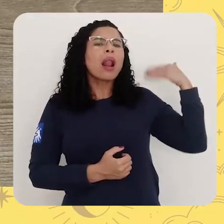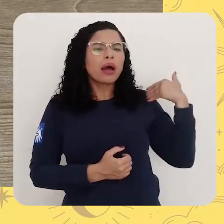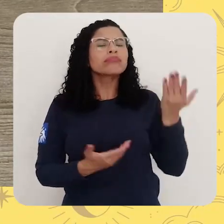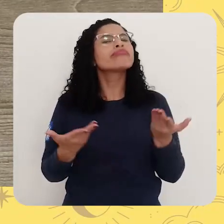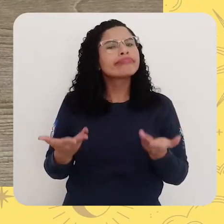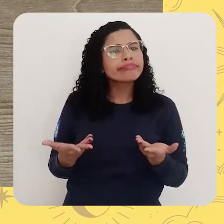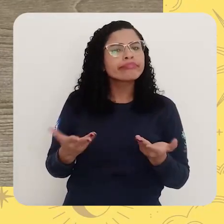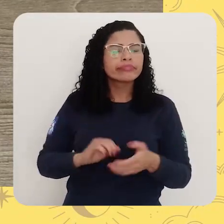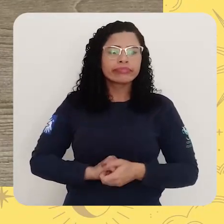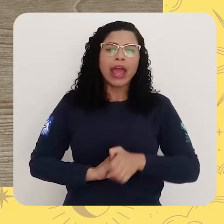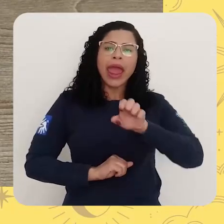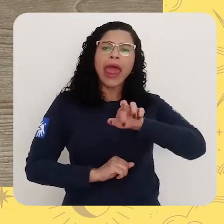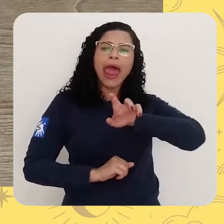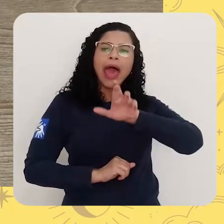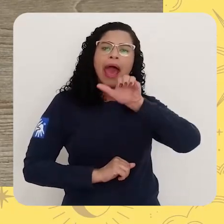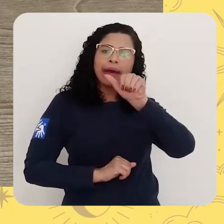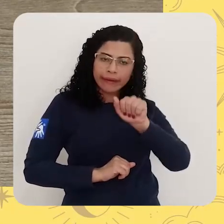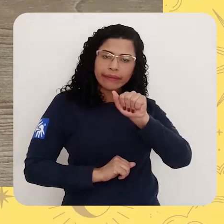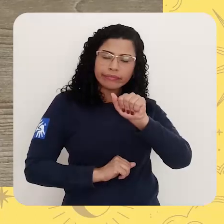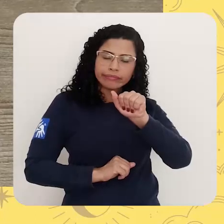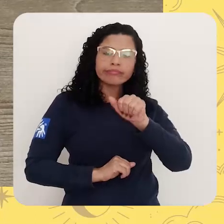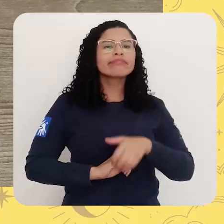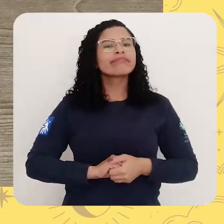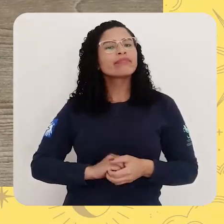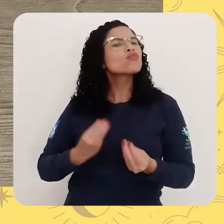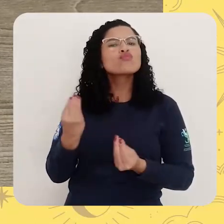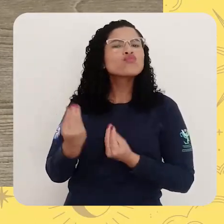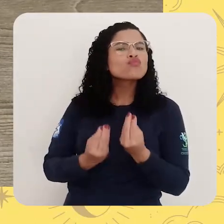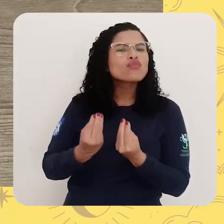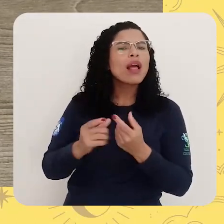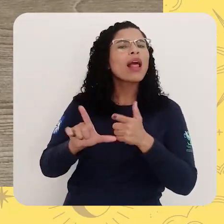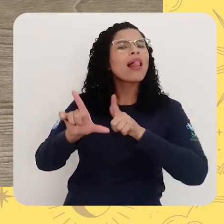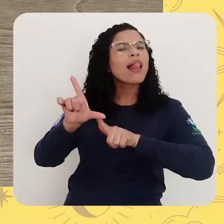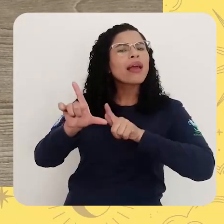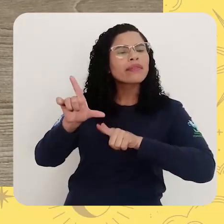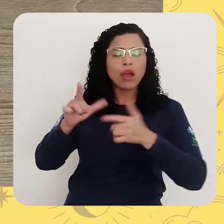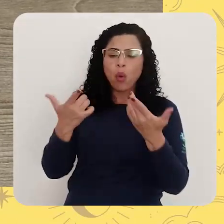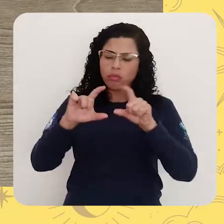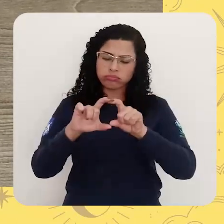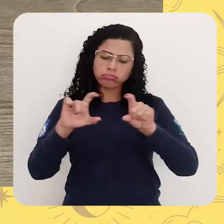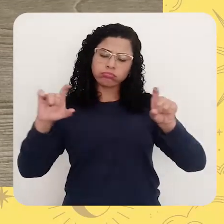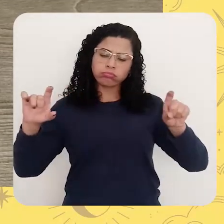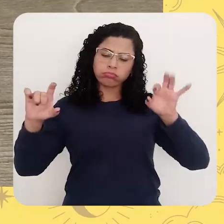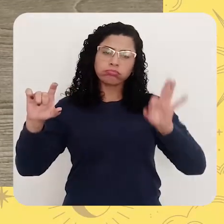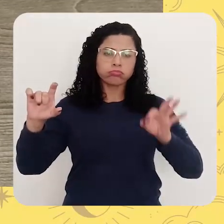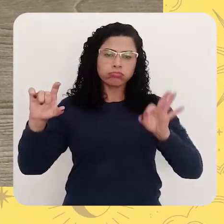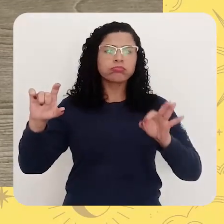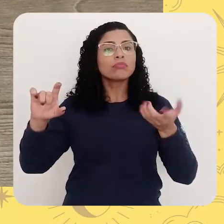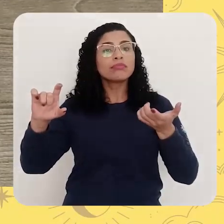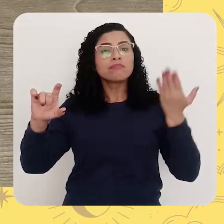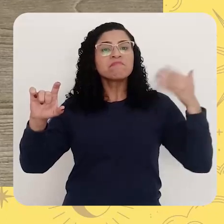Era. Essa daqui começa com E. E essa daqui também. Qual dessas frases será que é? Era uma